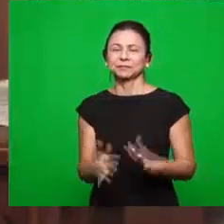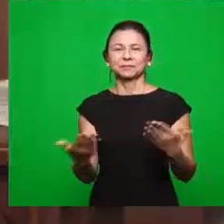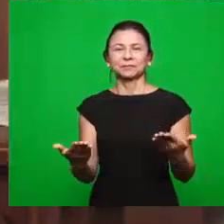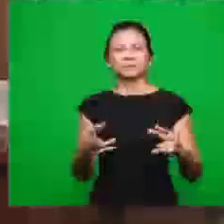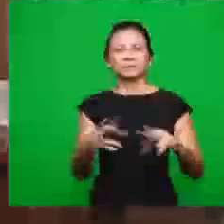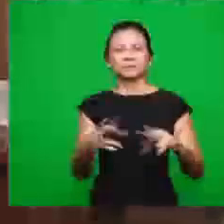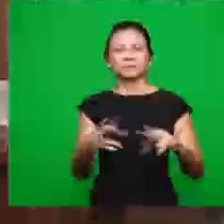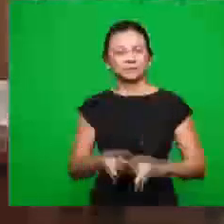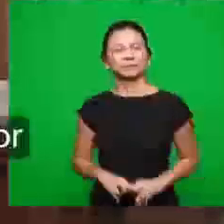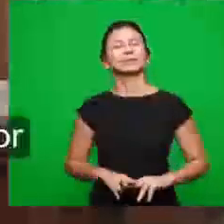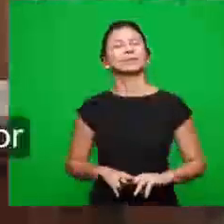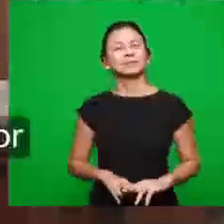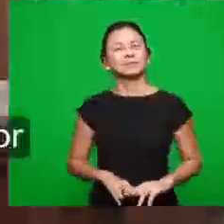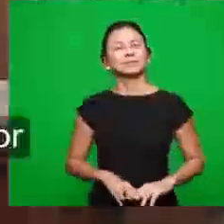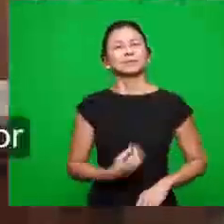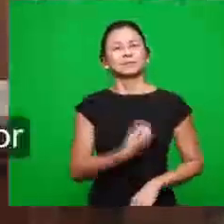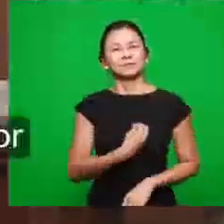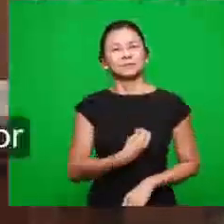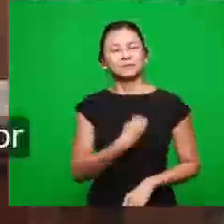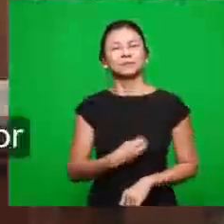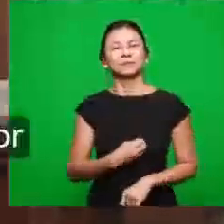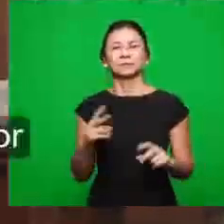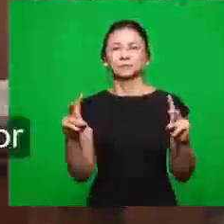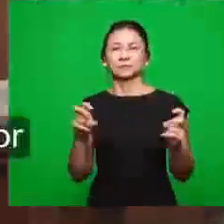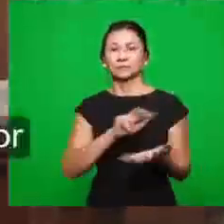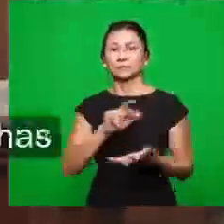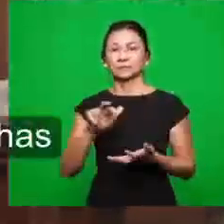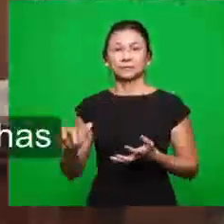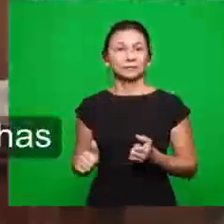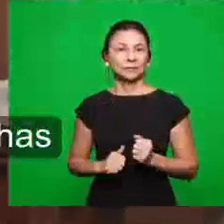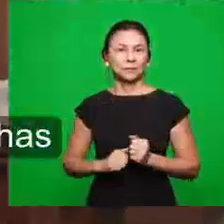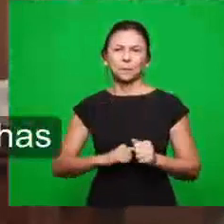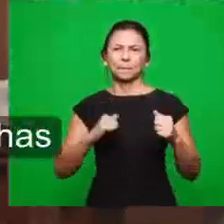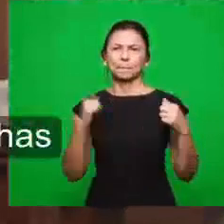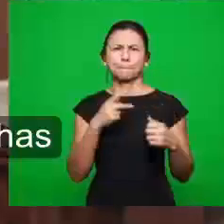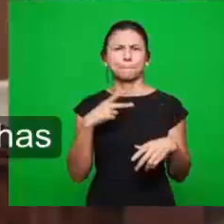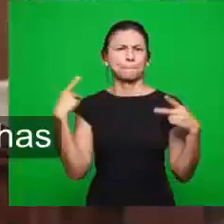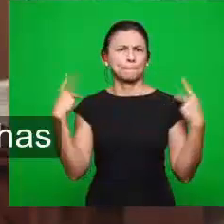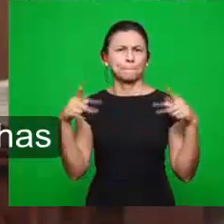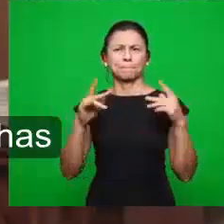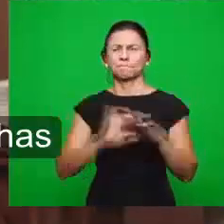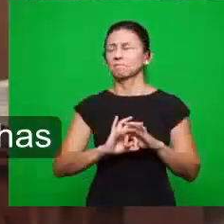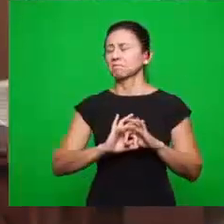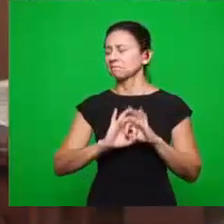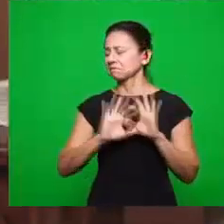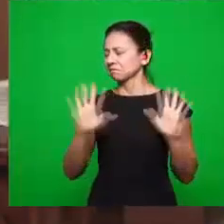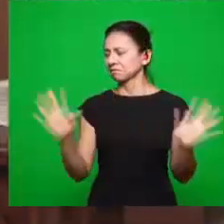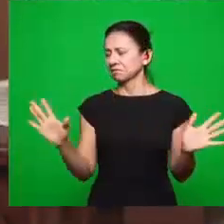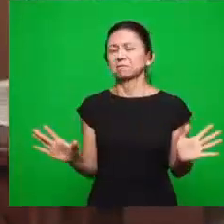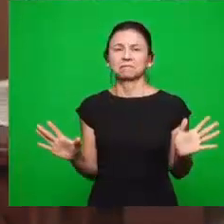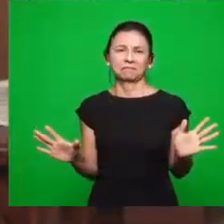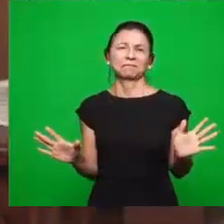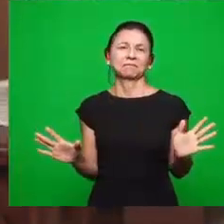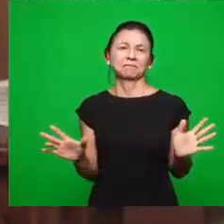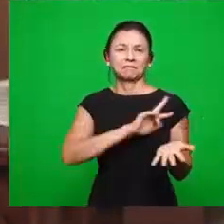Esse é o motivo que estamos vivendo. Essa é a hora. Os assuntos estão aí. O pastor prega sobre o que ele quiser hoje. Ele tem